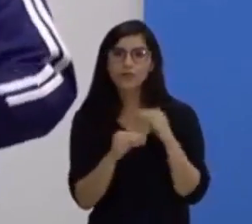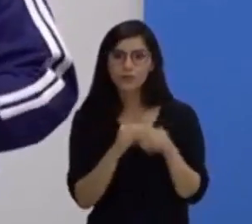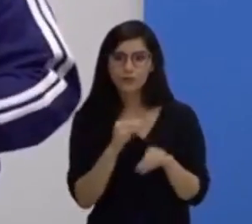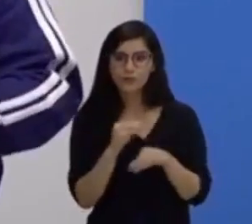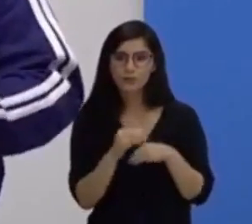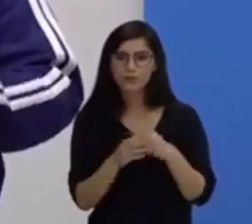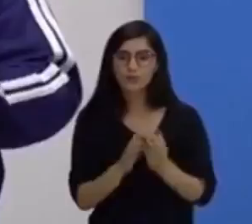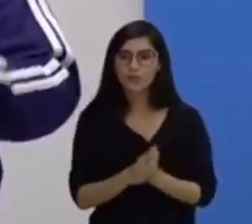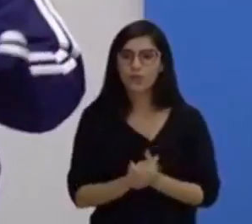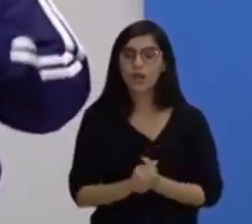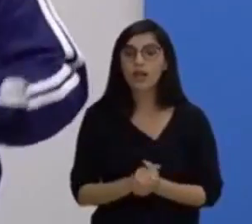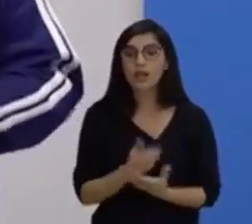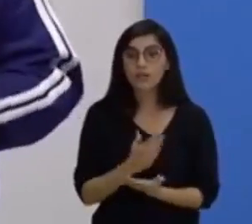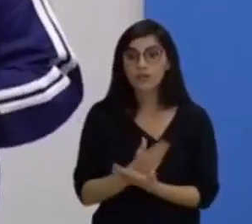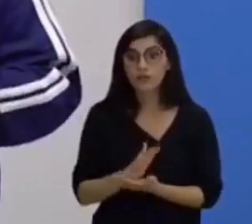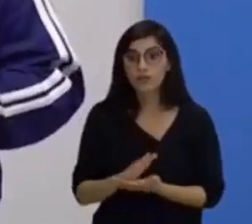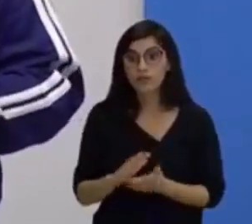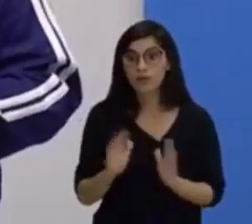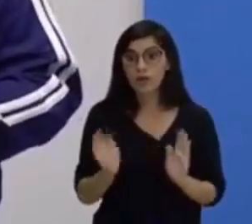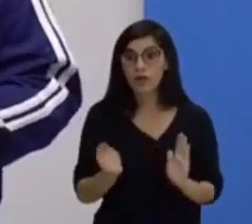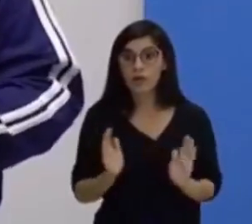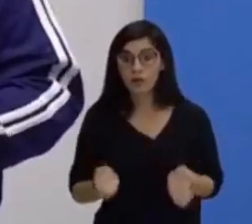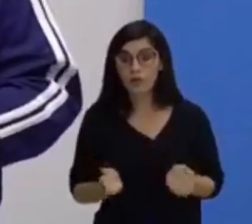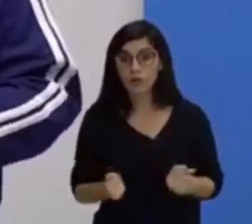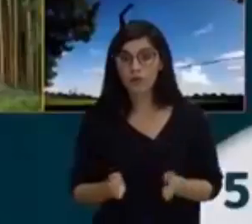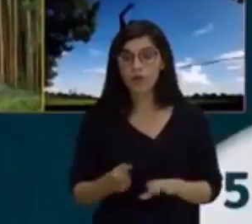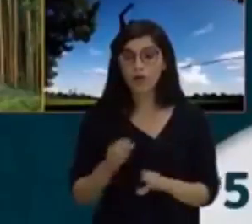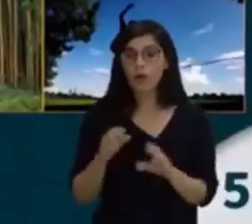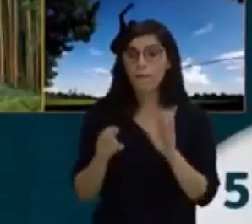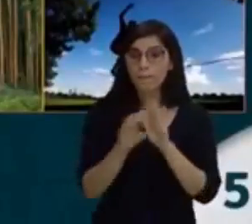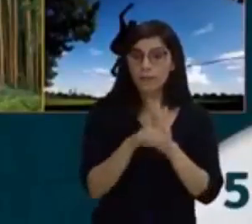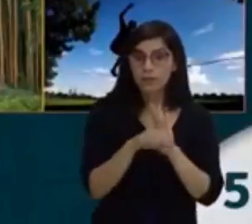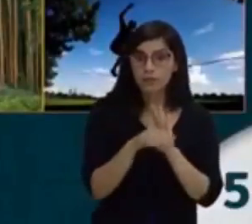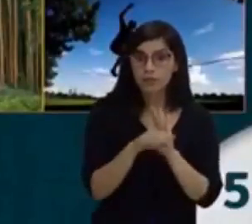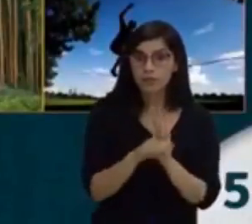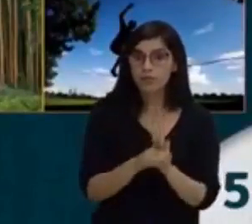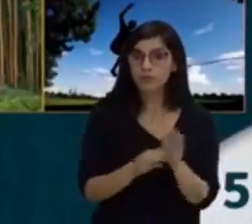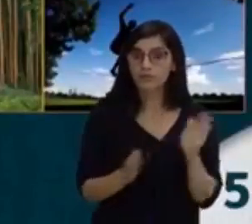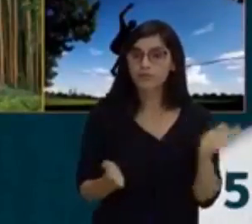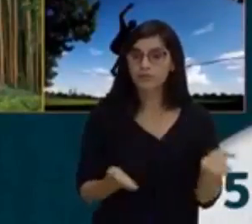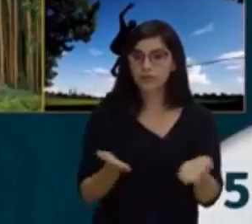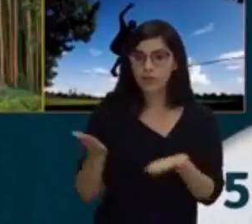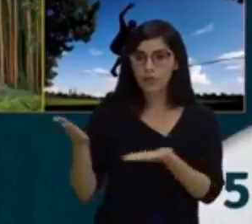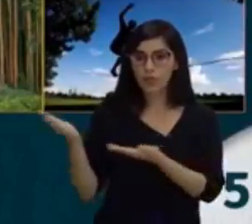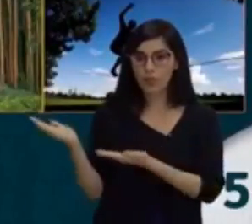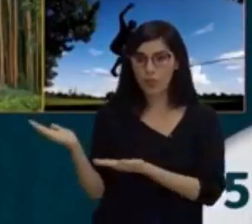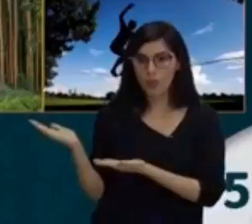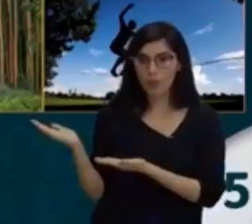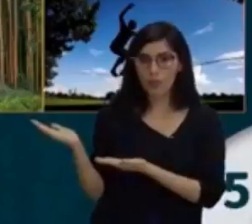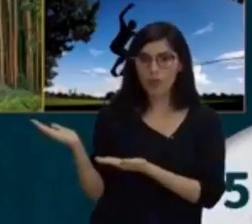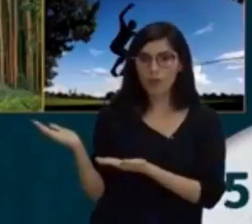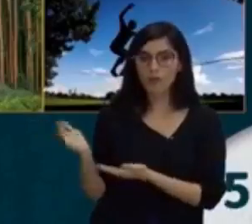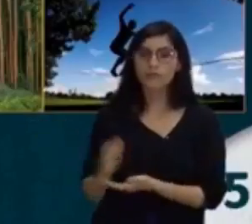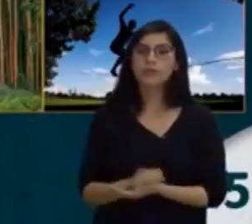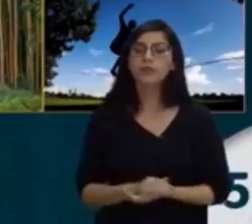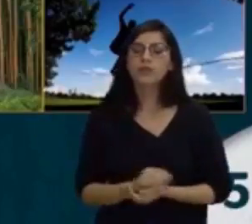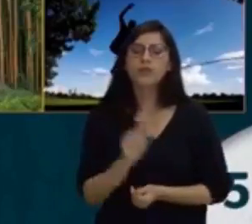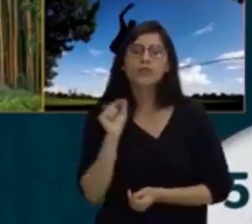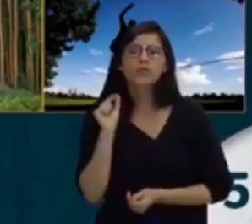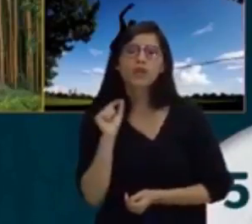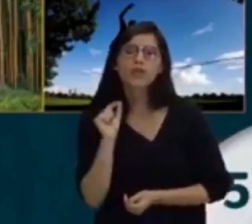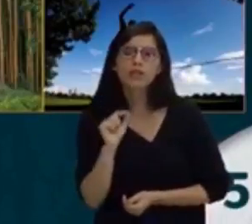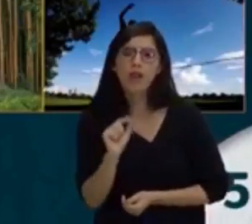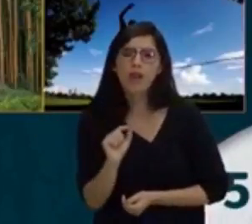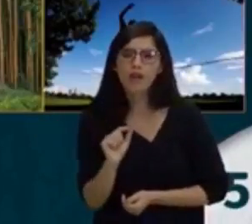E aí nós vamos agora para os nossos conceitos. Vamos para a nossa tela? Vamos lá. Valências físicas. O que é valência